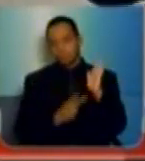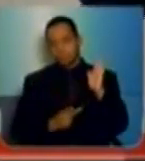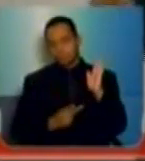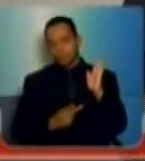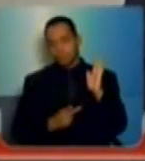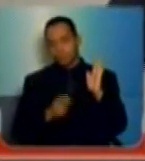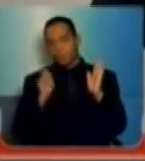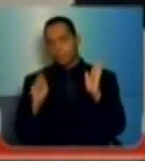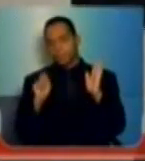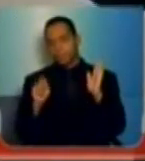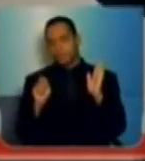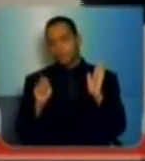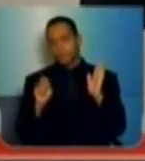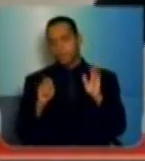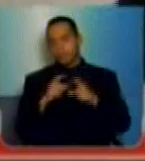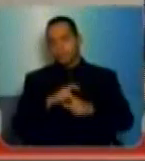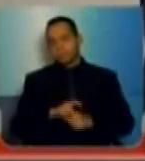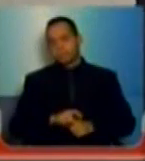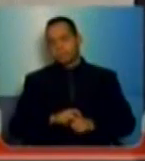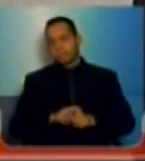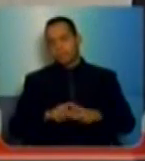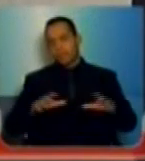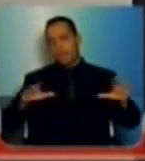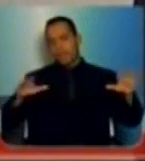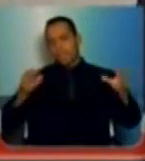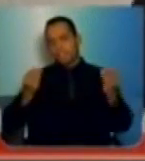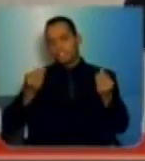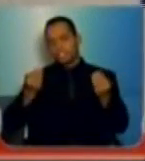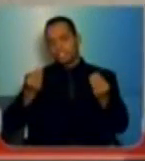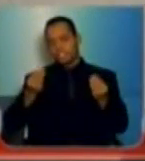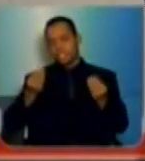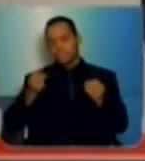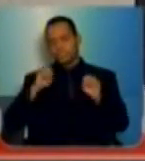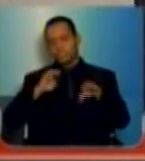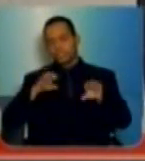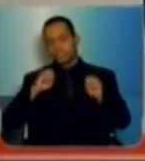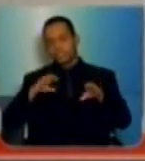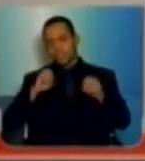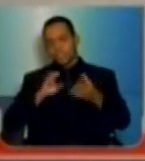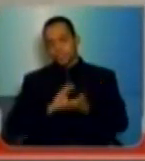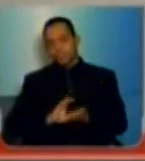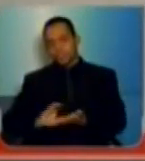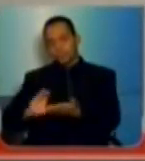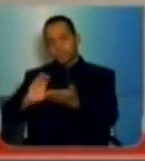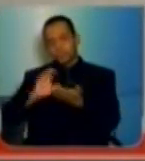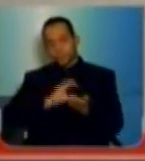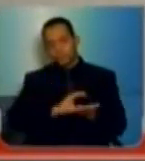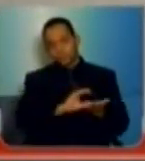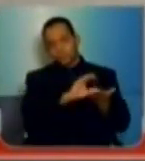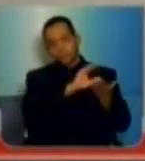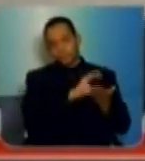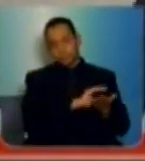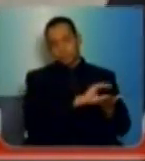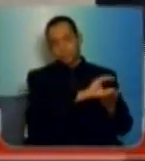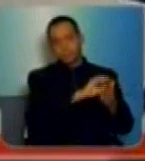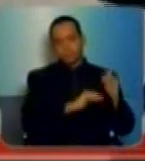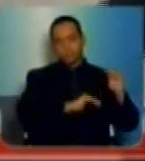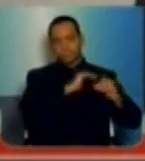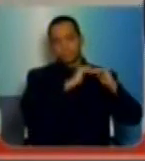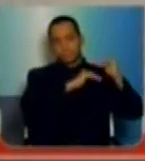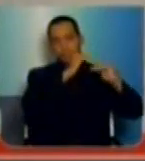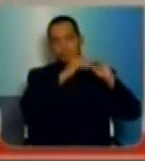amplifica o desvio das verbas da educação, do dinheiro de manutenção e desenvolvimento de ensino,